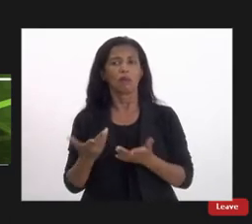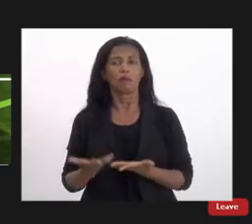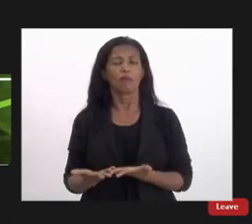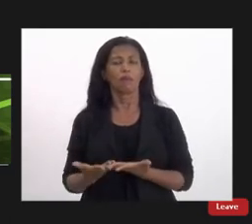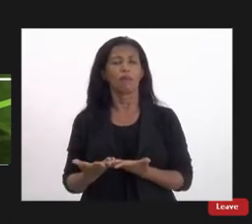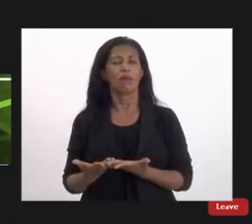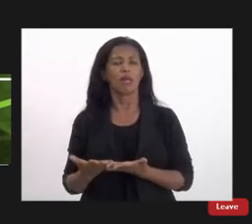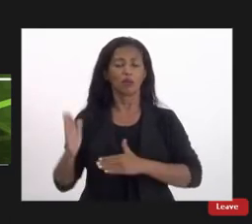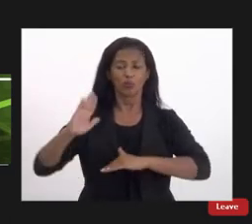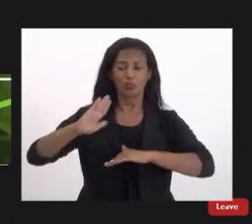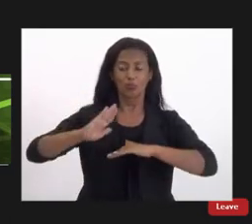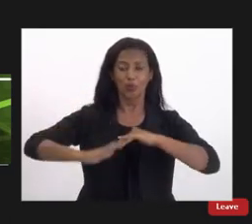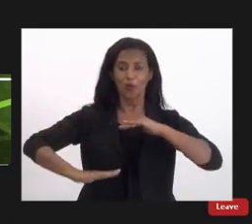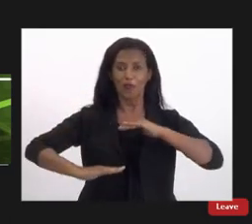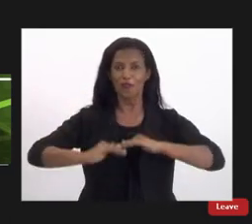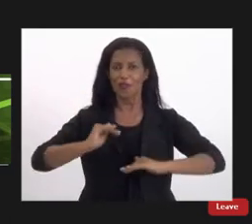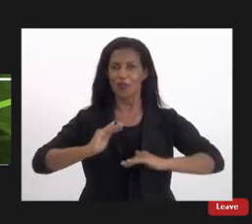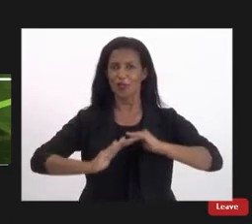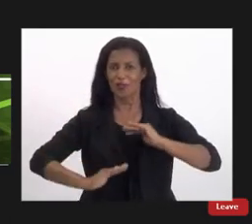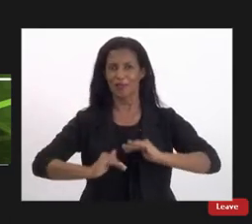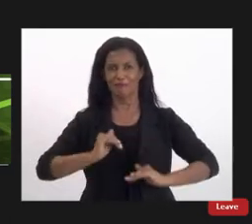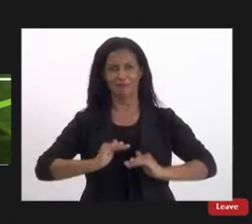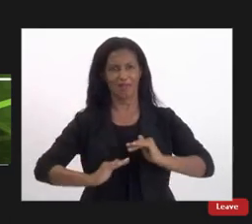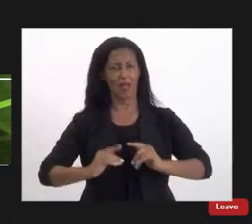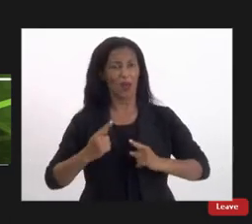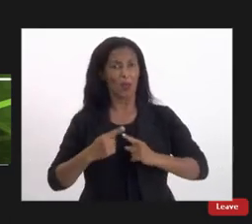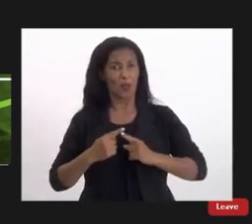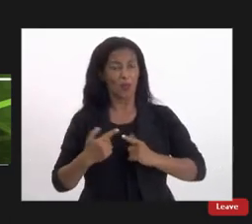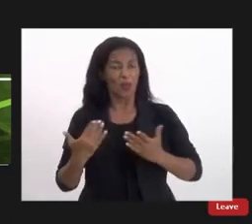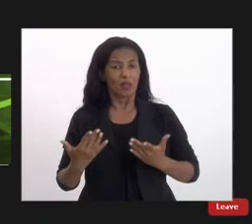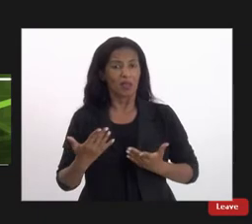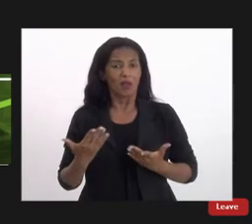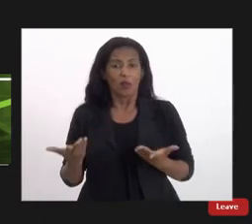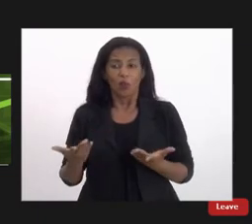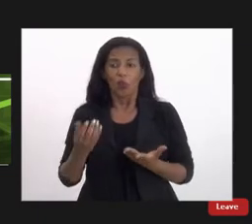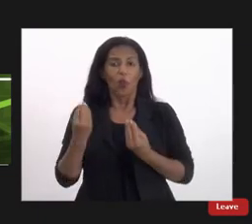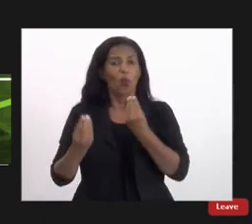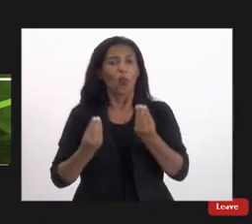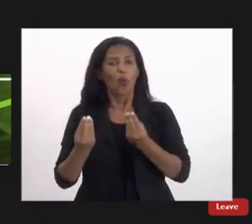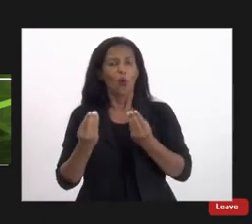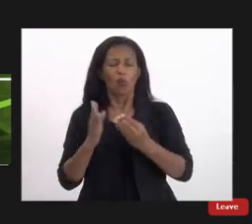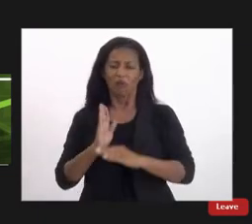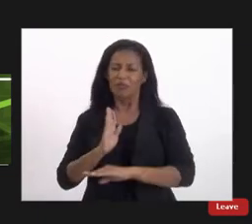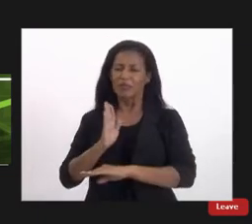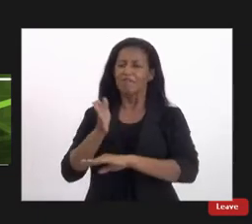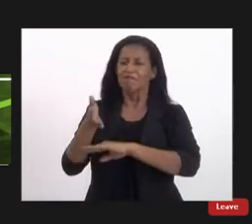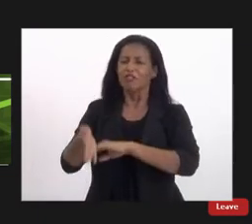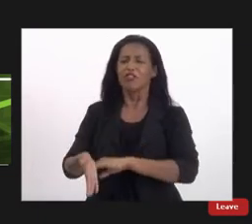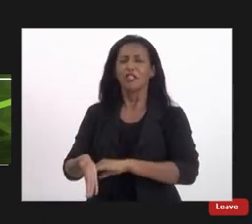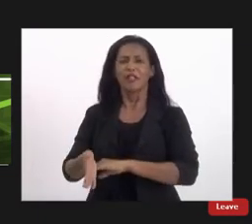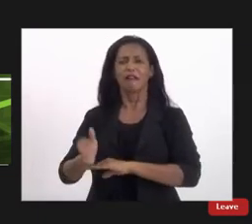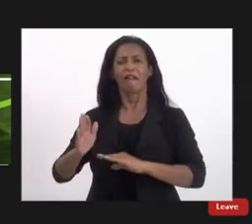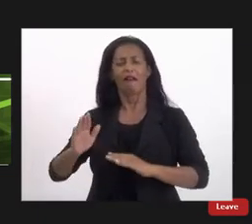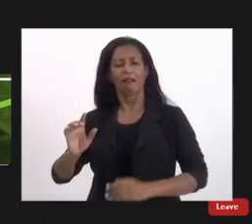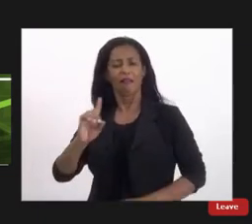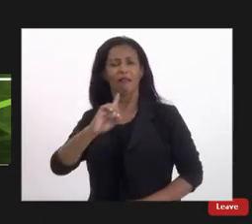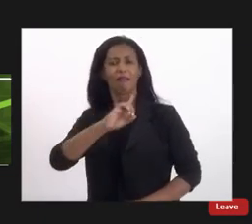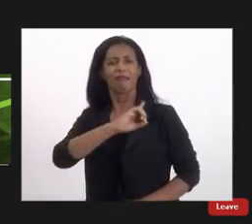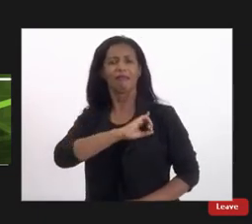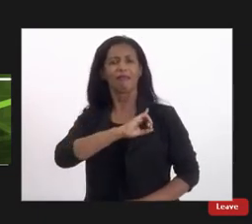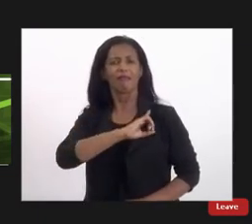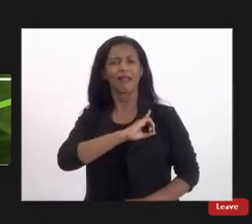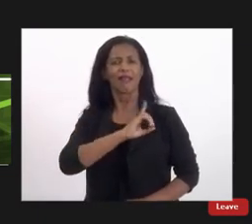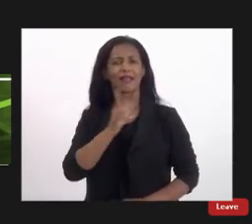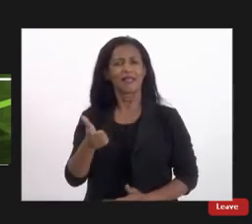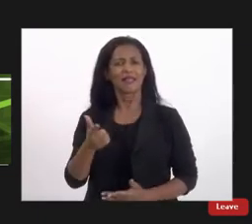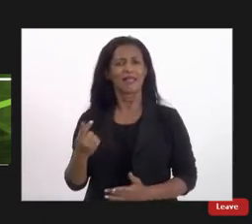aos profissionais porque quando a gente chega dentro das delegacias que resistem muitas